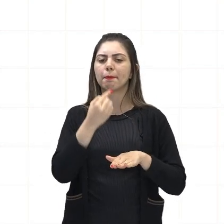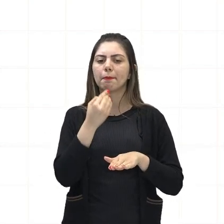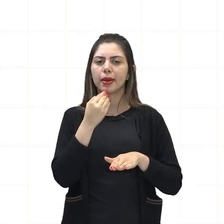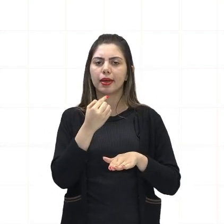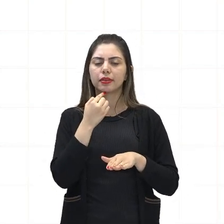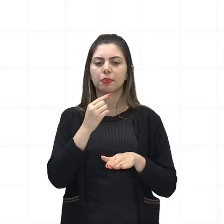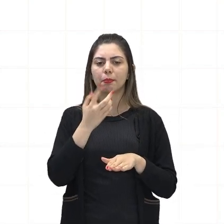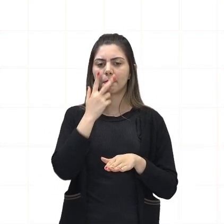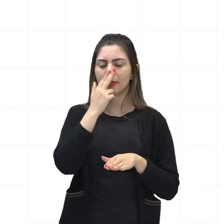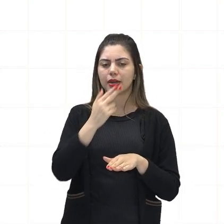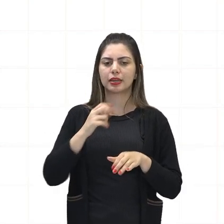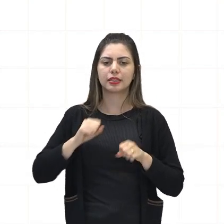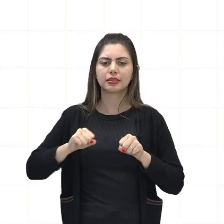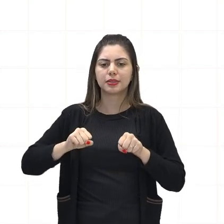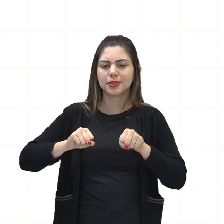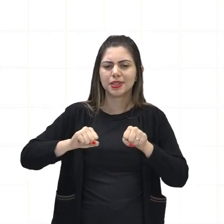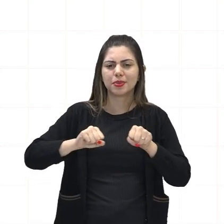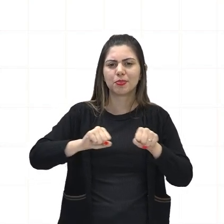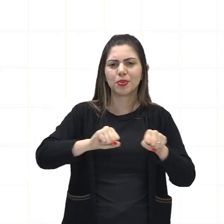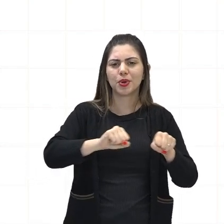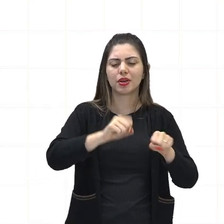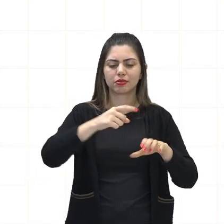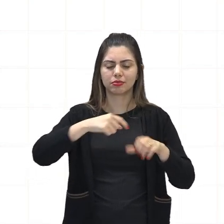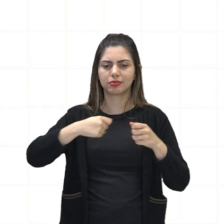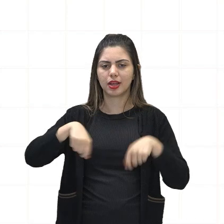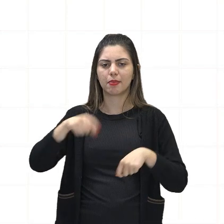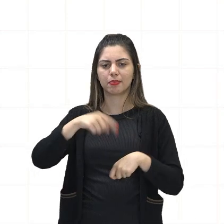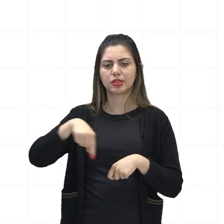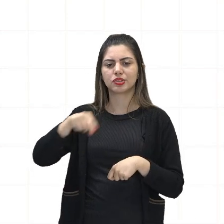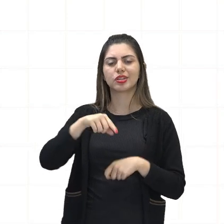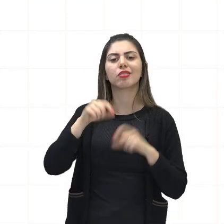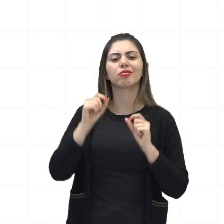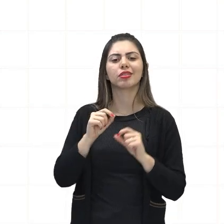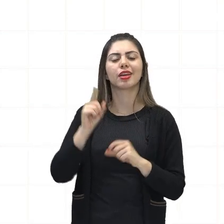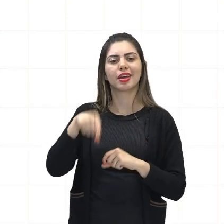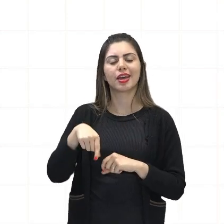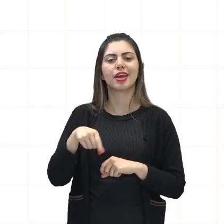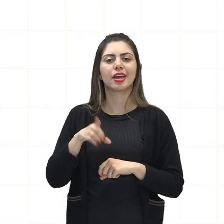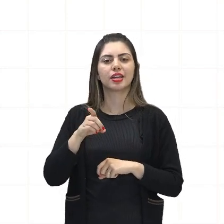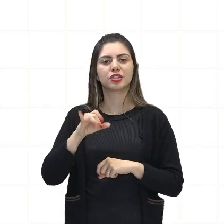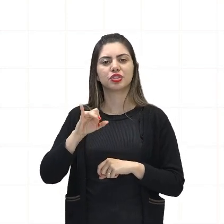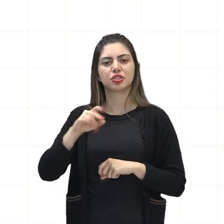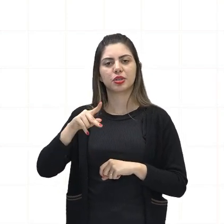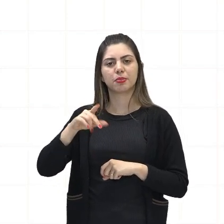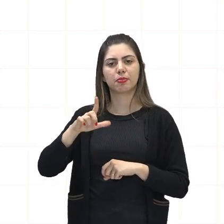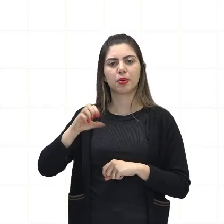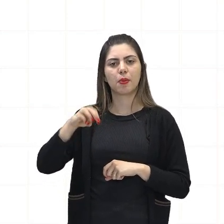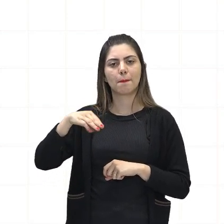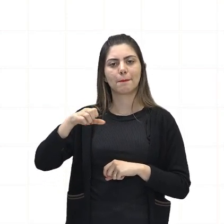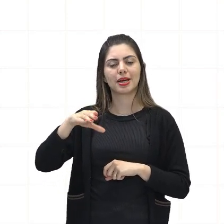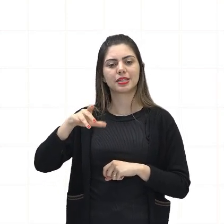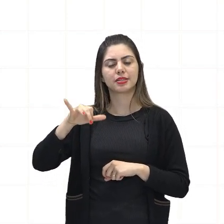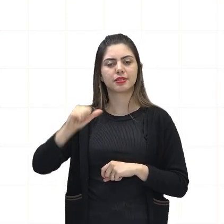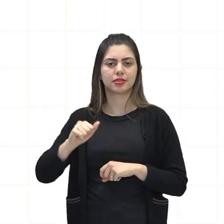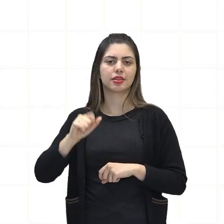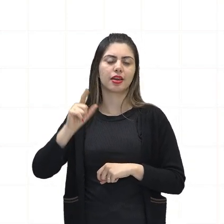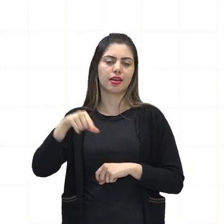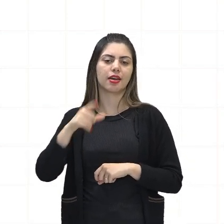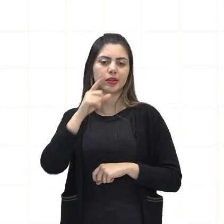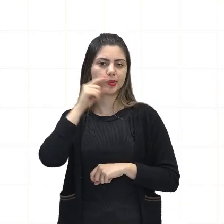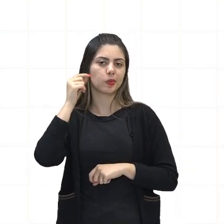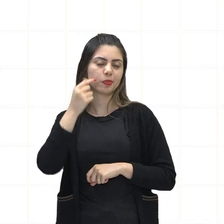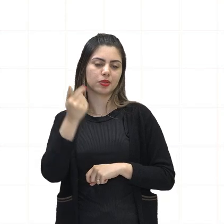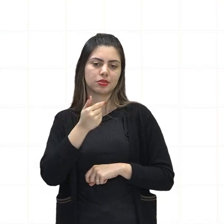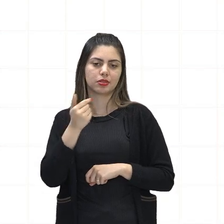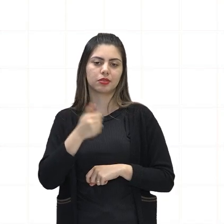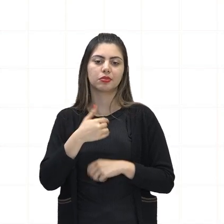empurrando aquela alavanca ali para girar, seria a diplomacia. A diplomacia de quem? De Dom Pedro II, que, como o